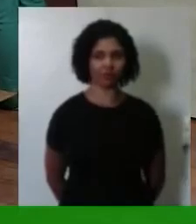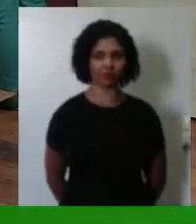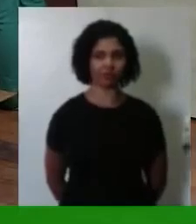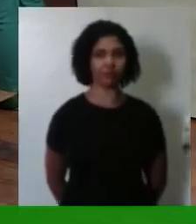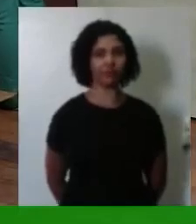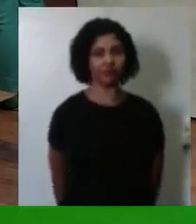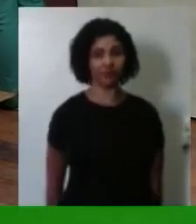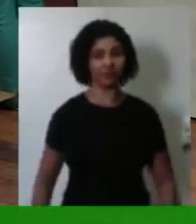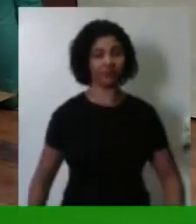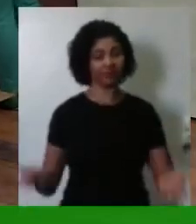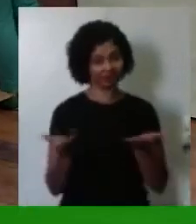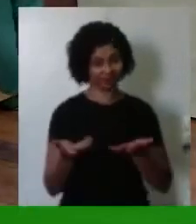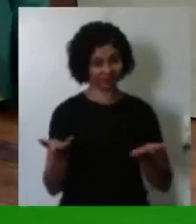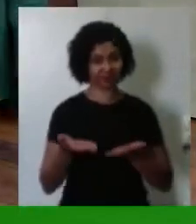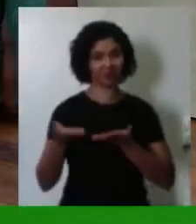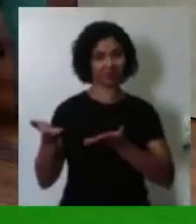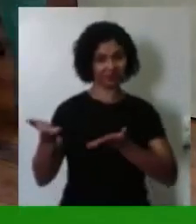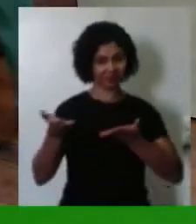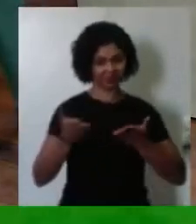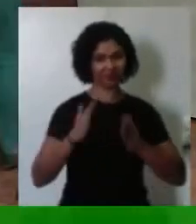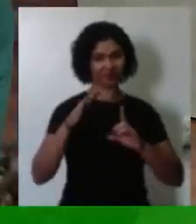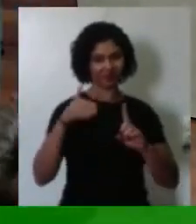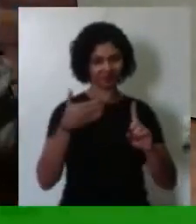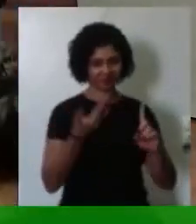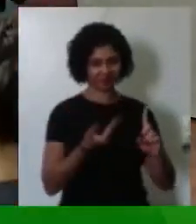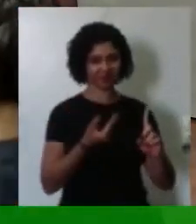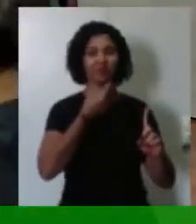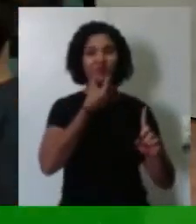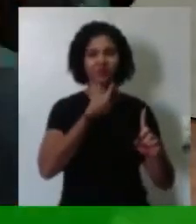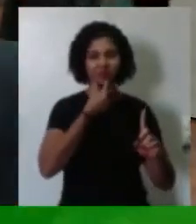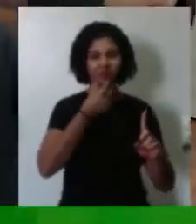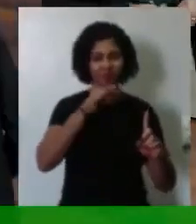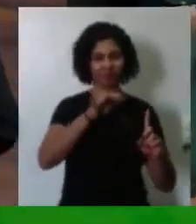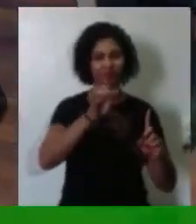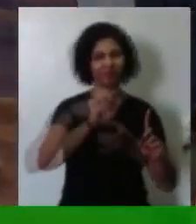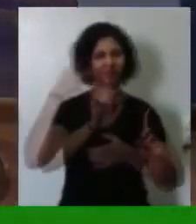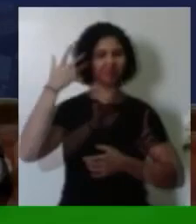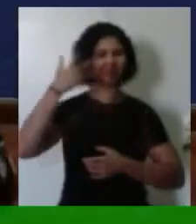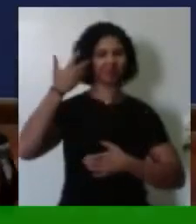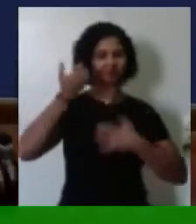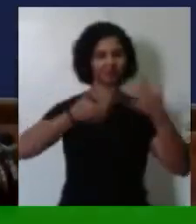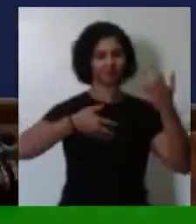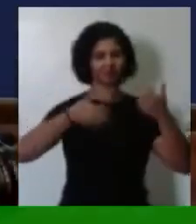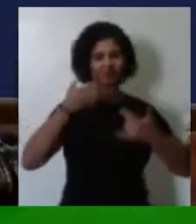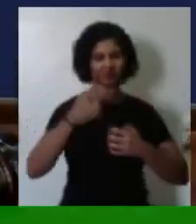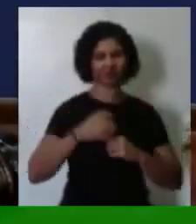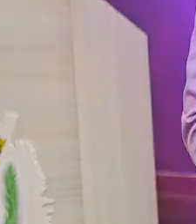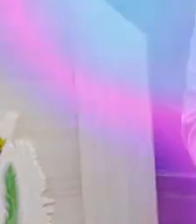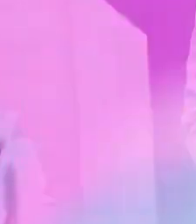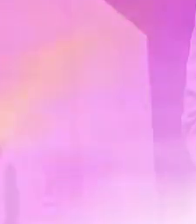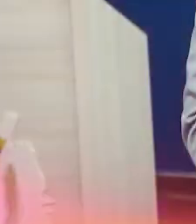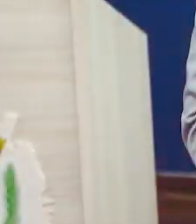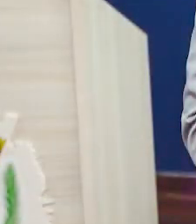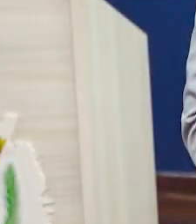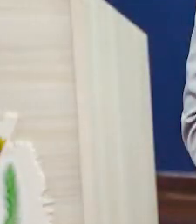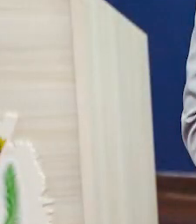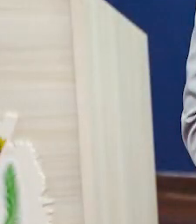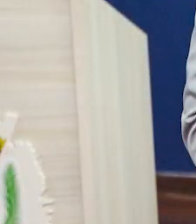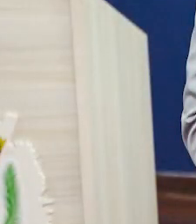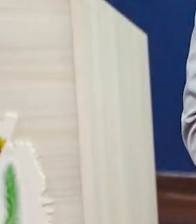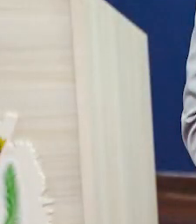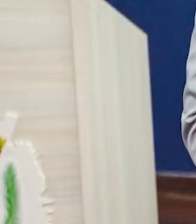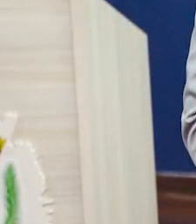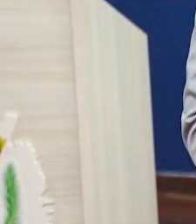Com a palavra, o nosso homenageado de hoje, o senhor Fernando Valois. Senhor presidente, Galva,